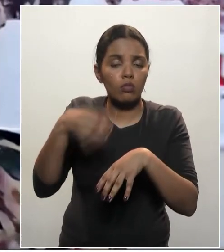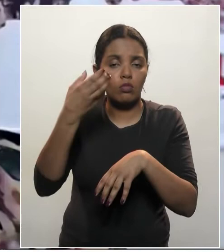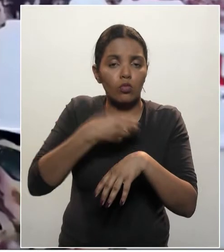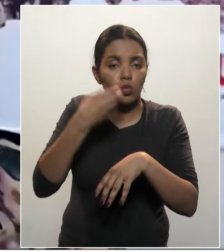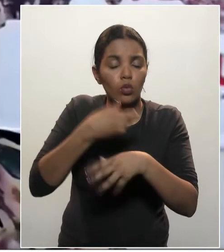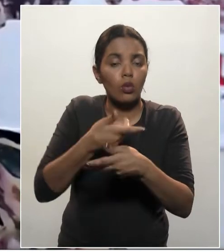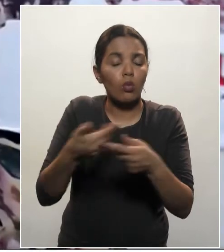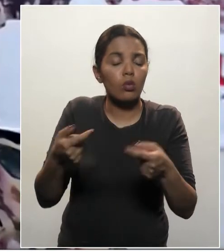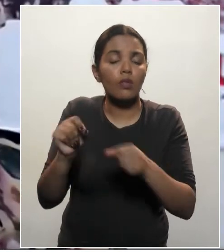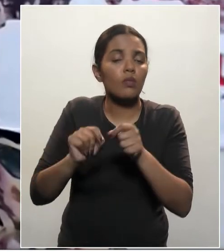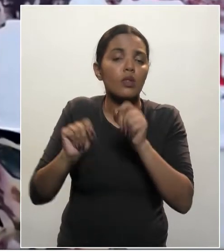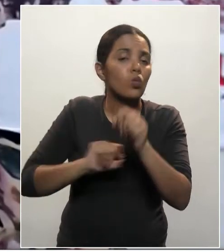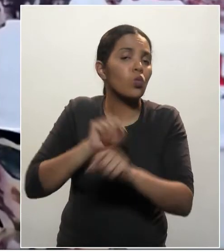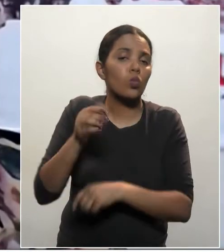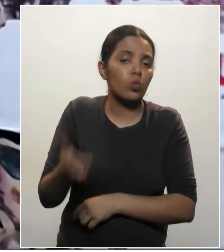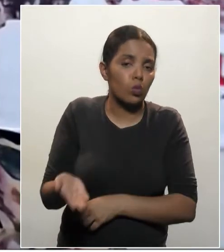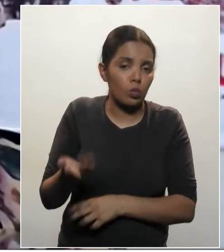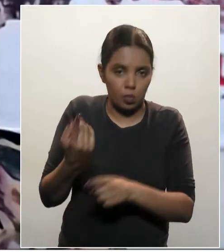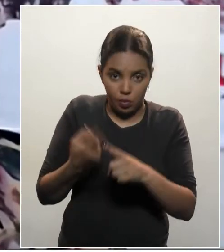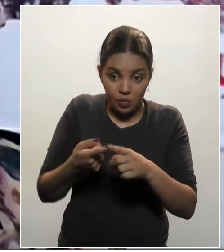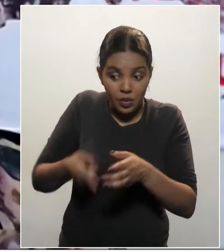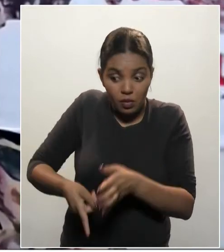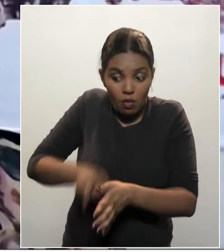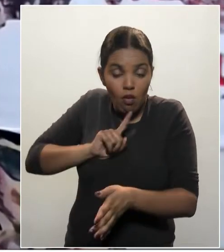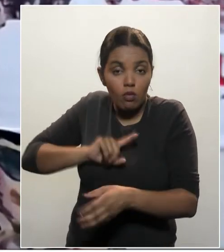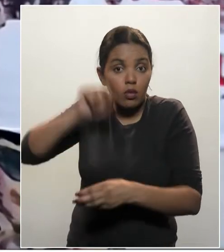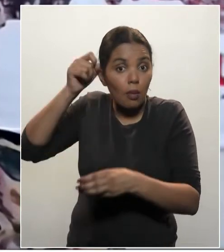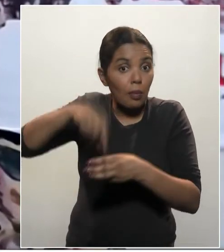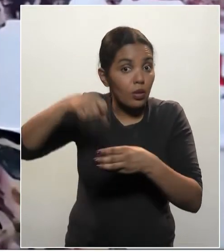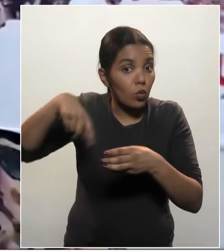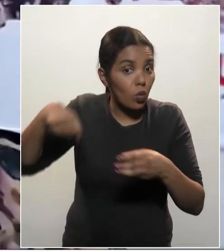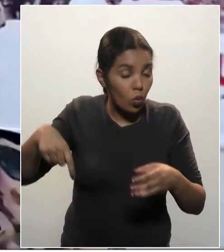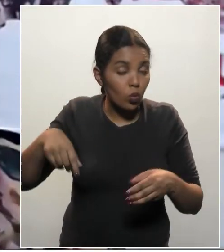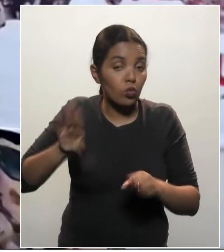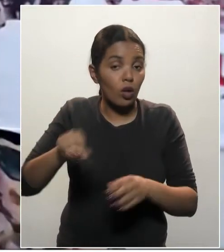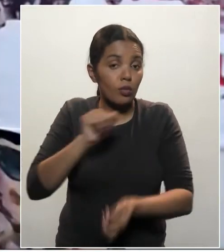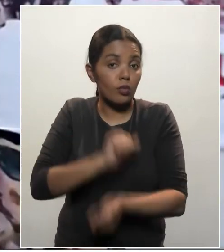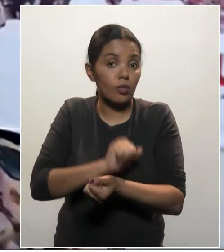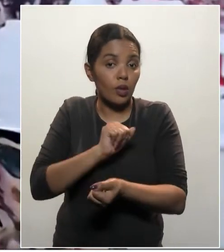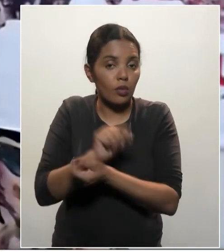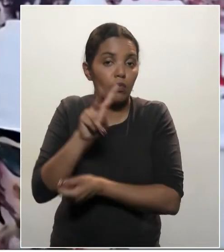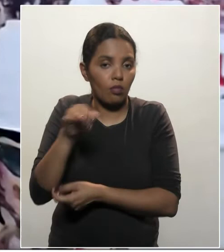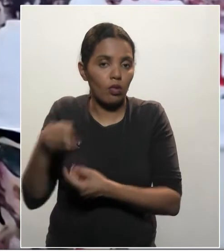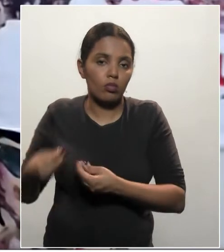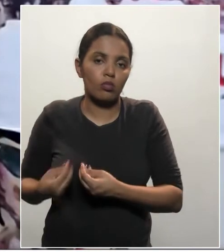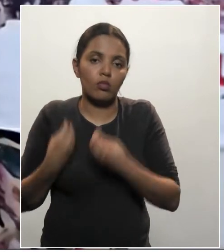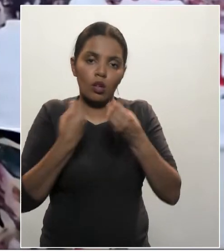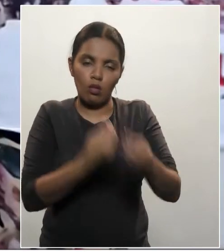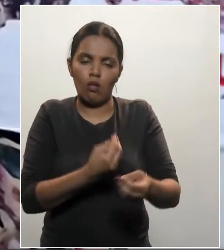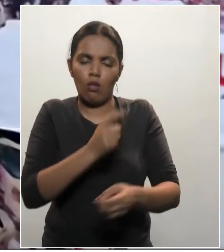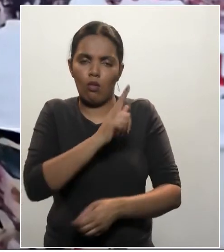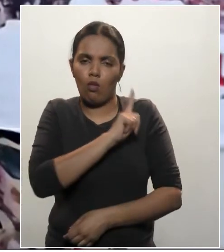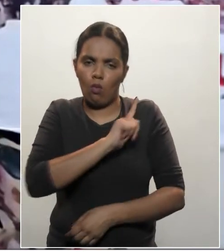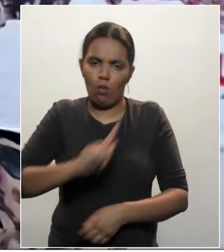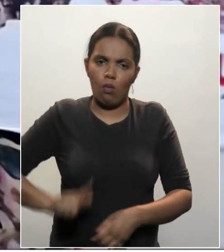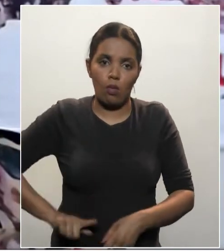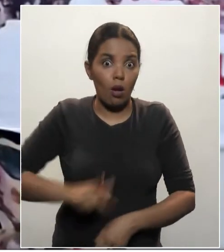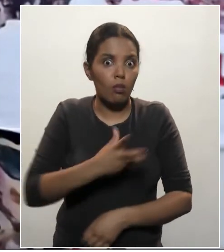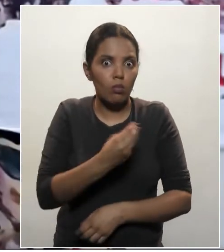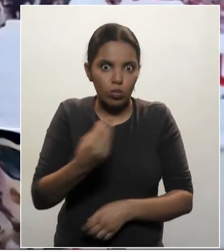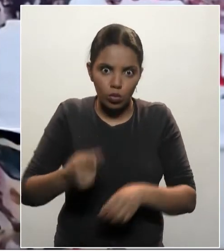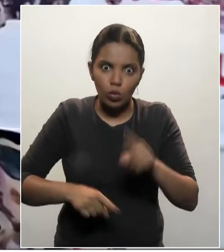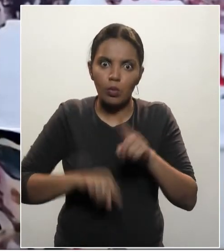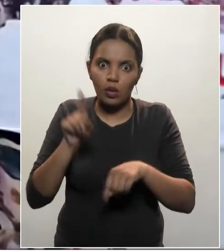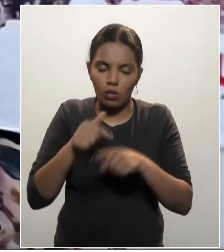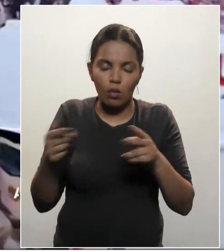Tendo em vista que ele estava planejado para entregar. E nós sabemos que a entrega é de bastante, é em quantidades.